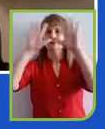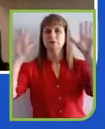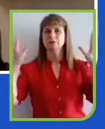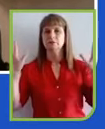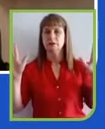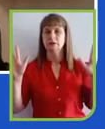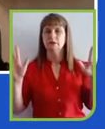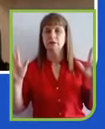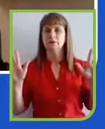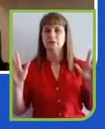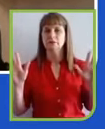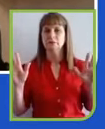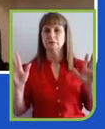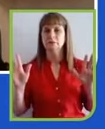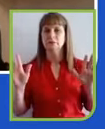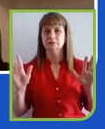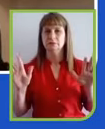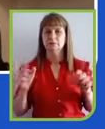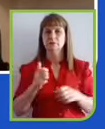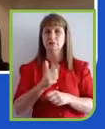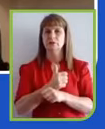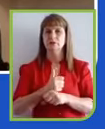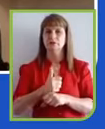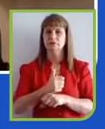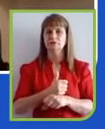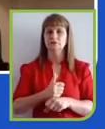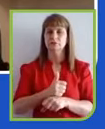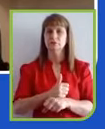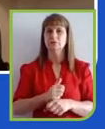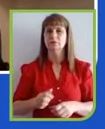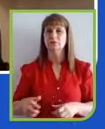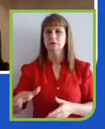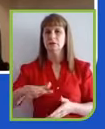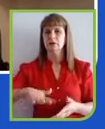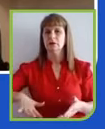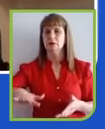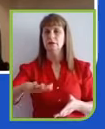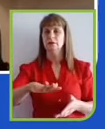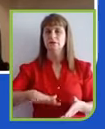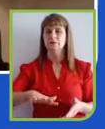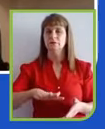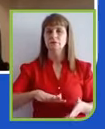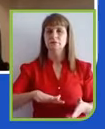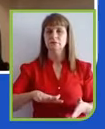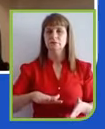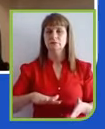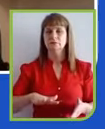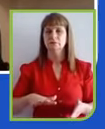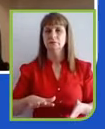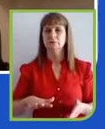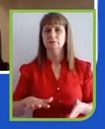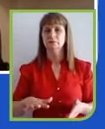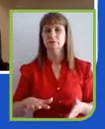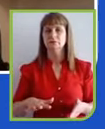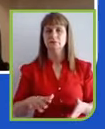egresso da área de comunicação, eu acredito que nós estamos com um momento absolutamente ímpar